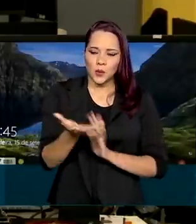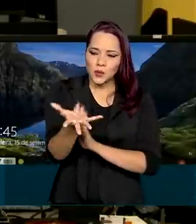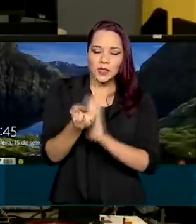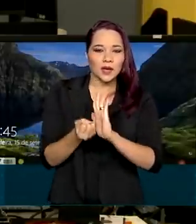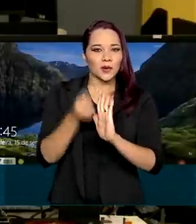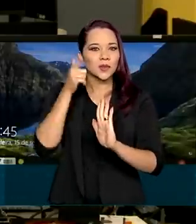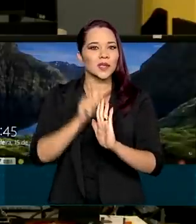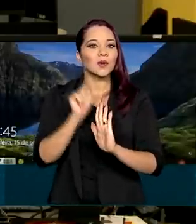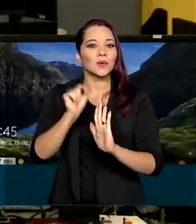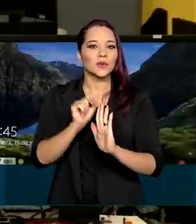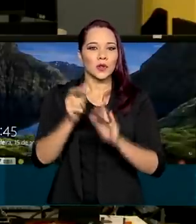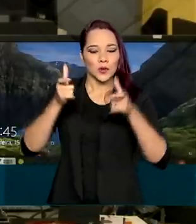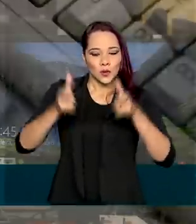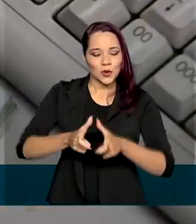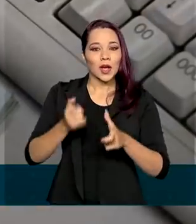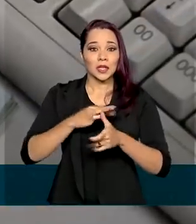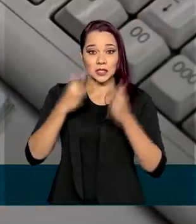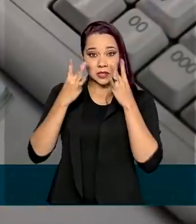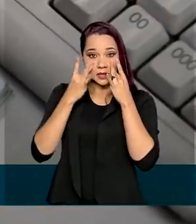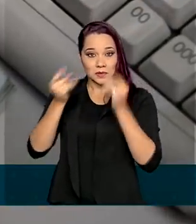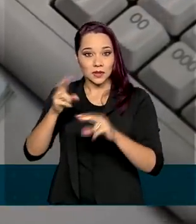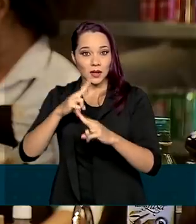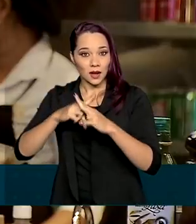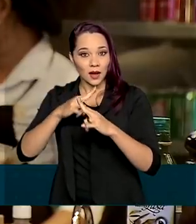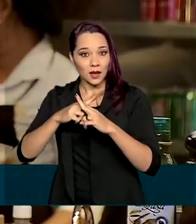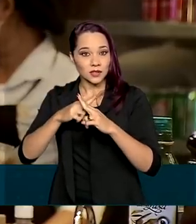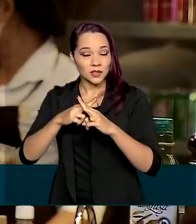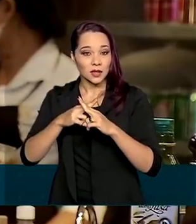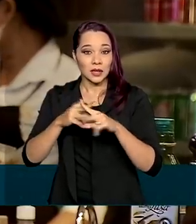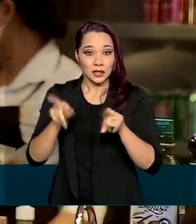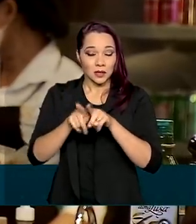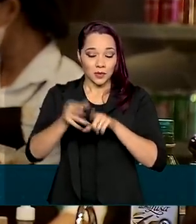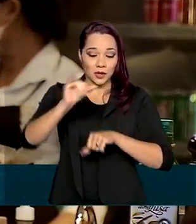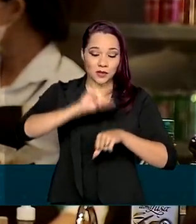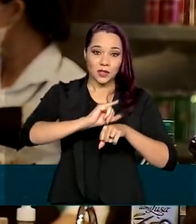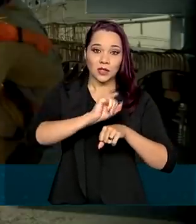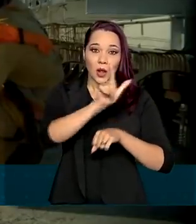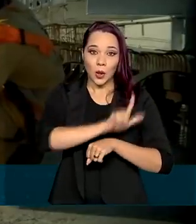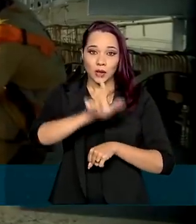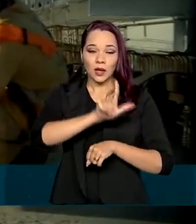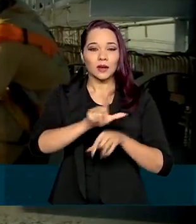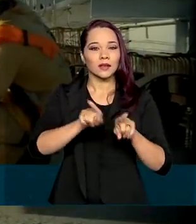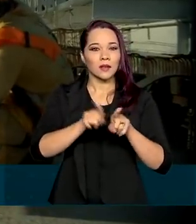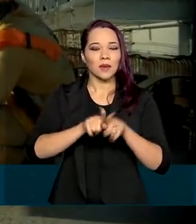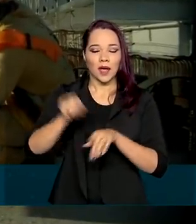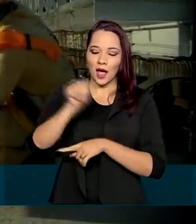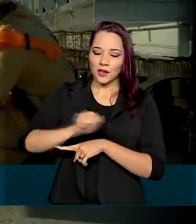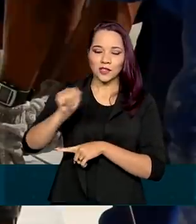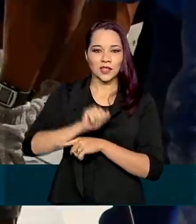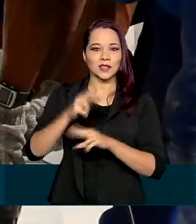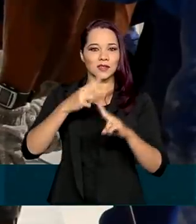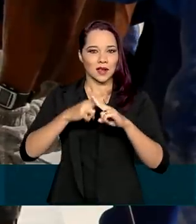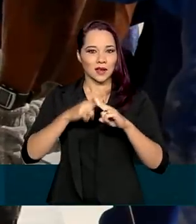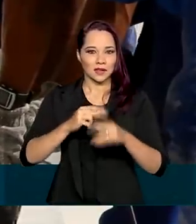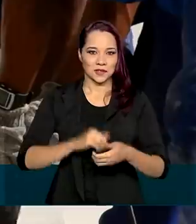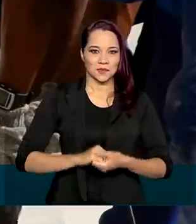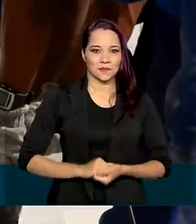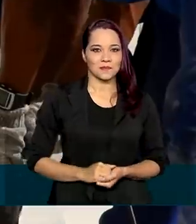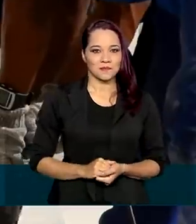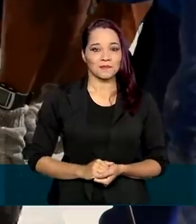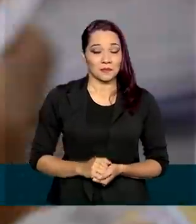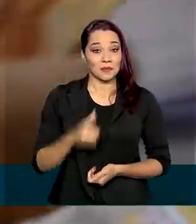pode ser feito nos terminais de autoatendimento da Caixa, em unidades lotéricas e em agências da Caixa Econômica Federal.